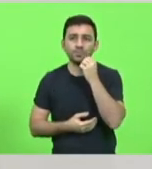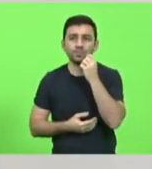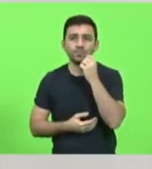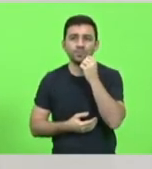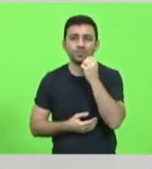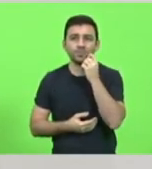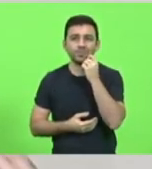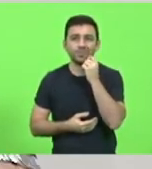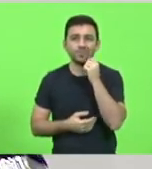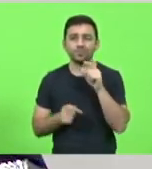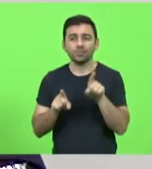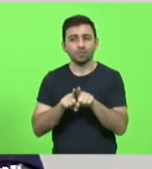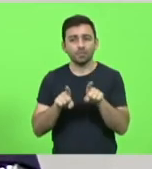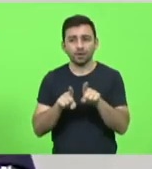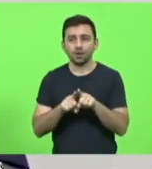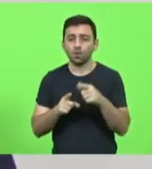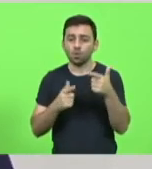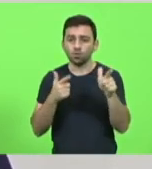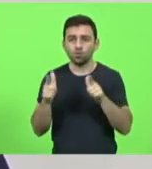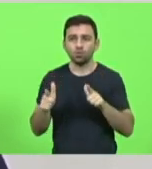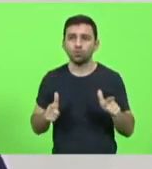que se colocam em risco?